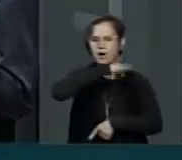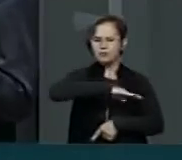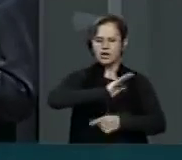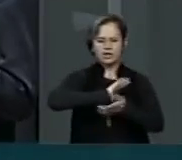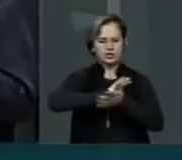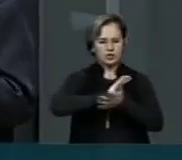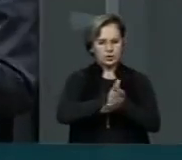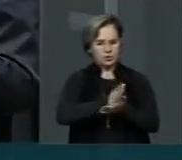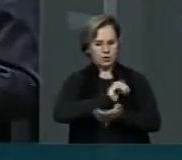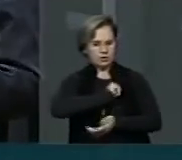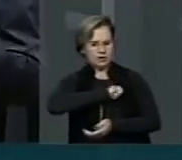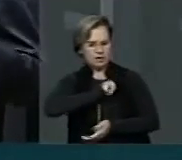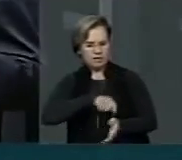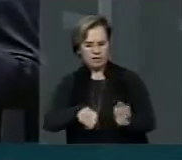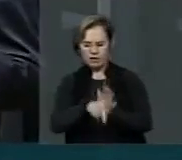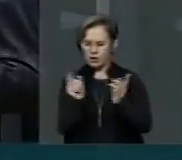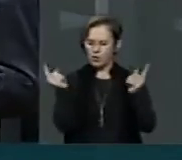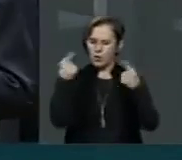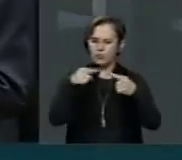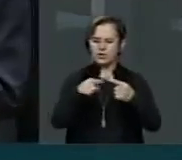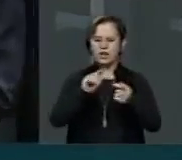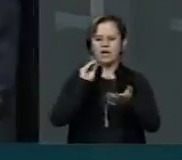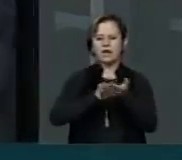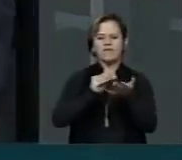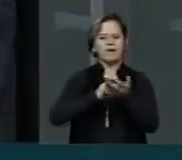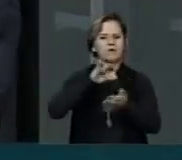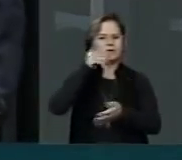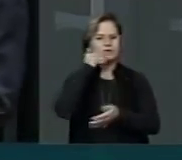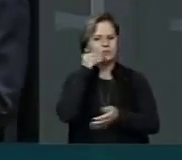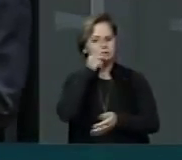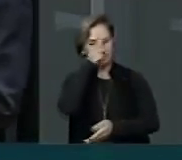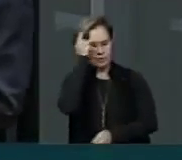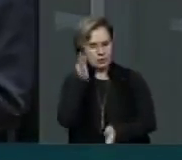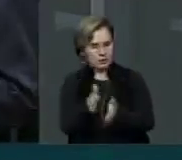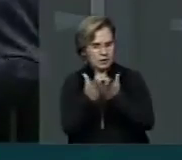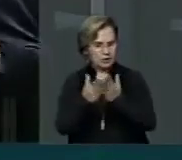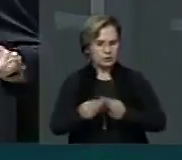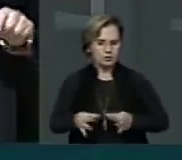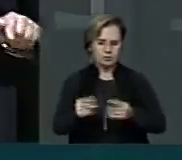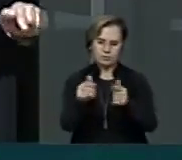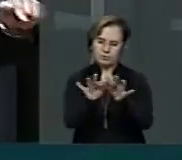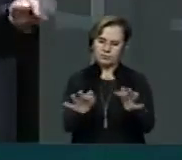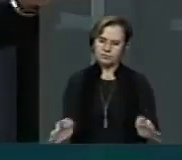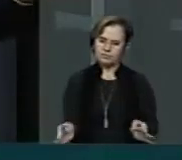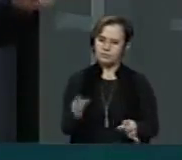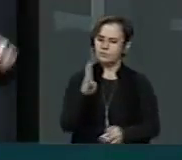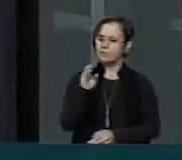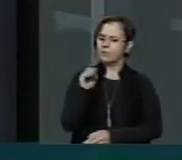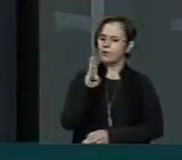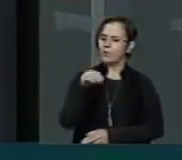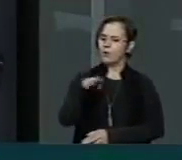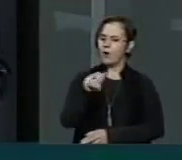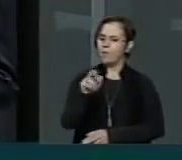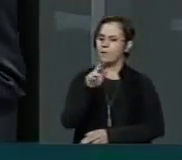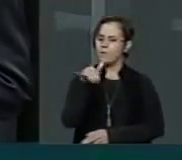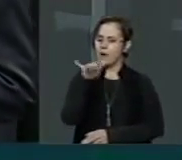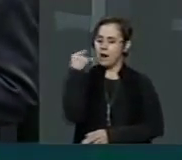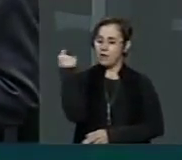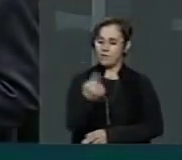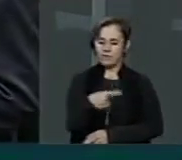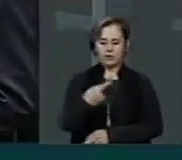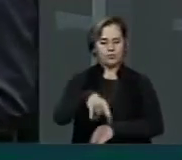contra aquilo que era a falta de oportunidade para os menos favorecidos. O Bob Marley esteve no Brasil em